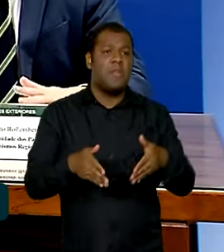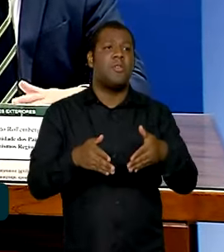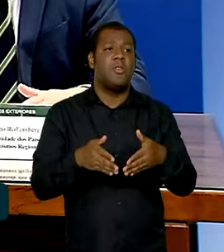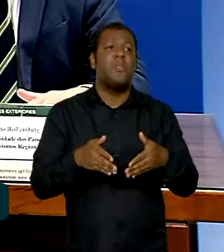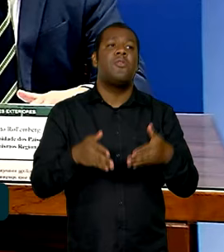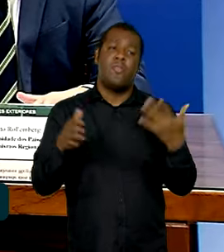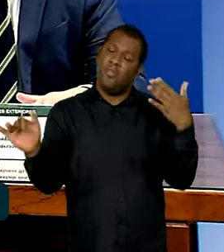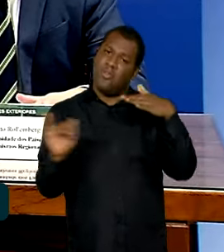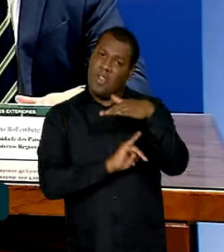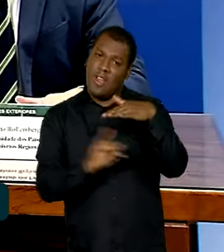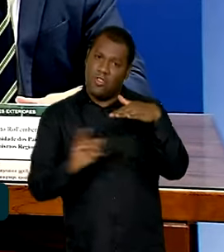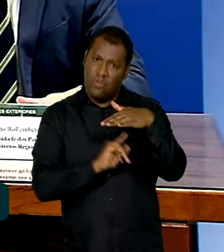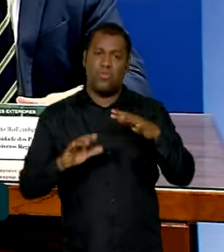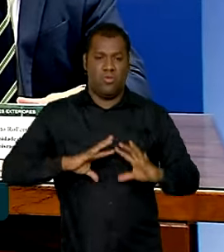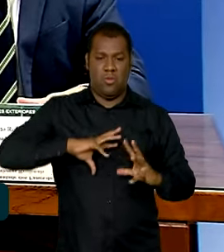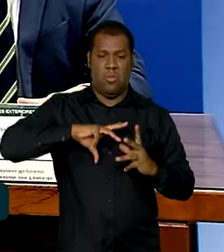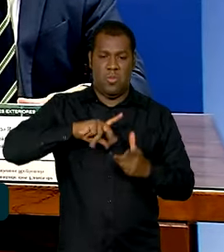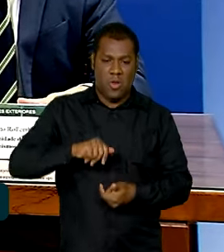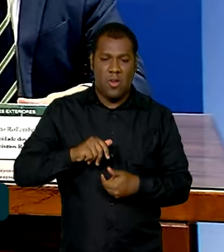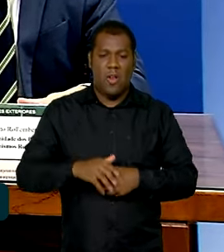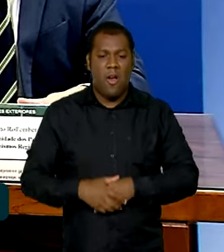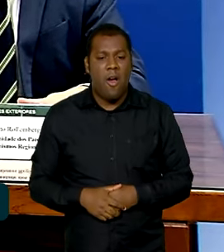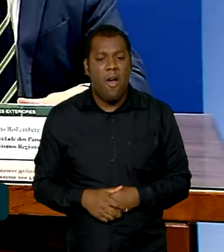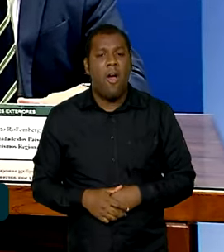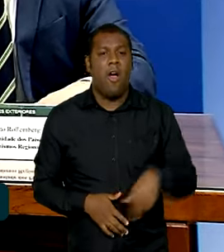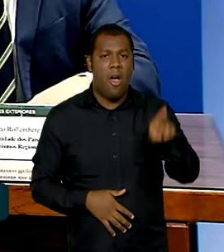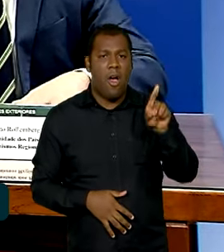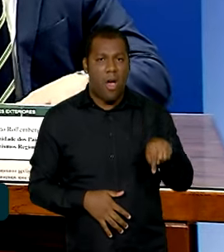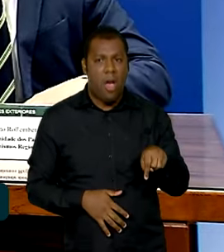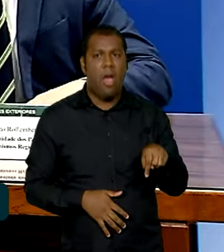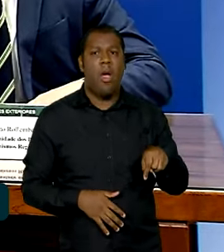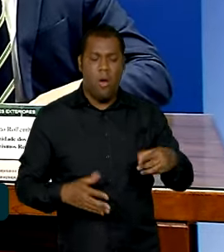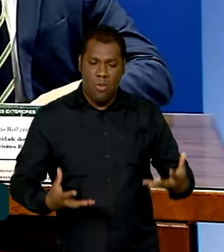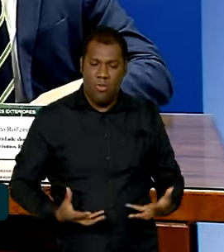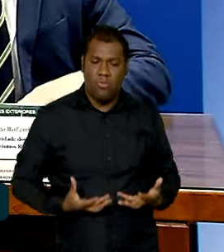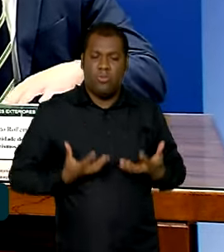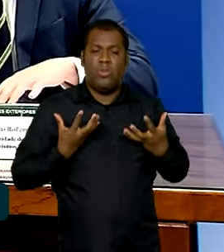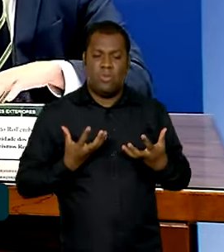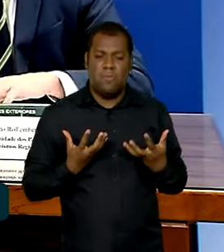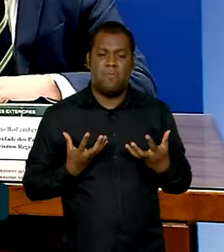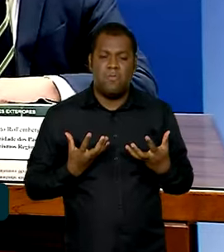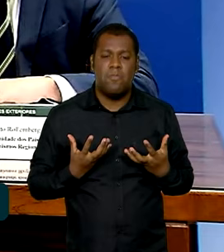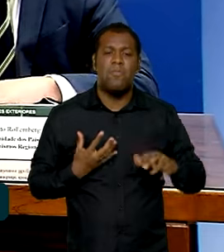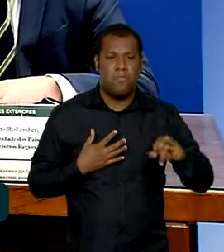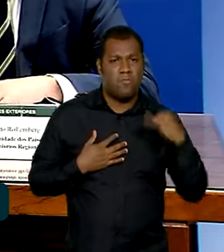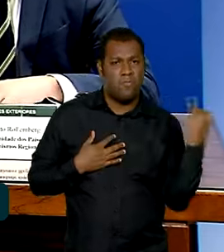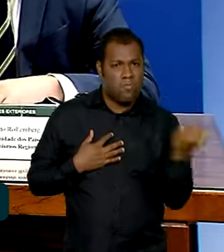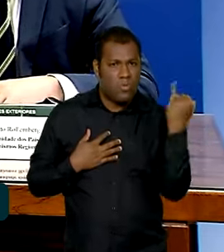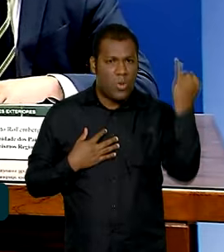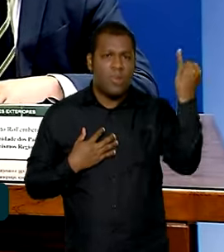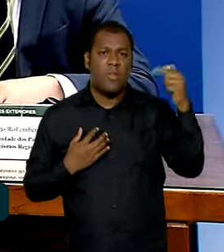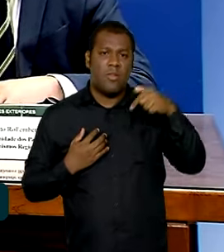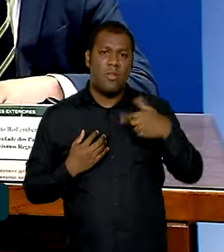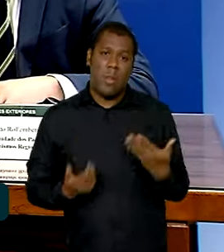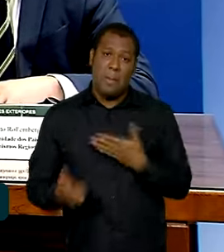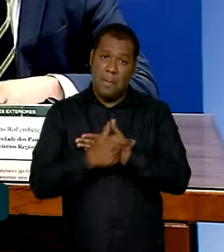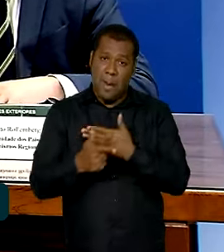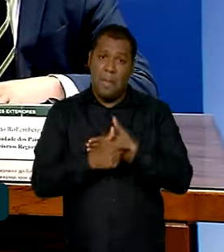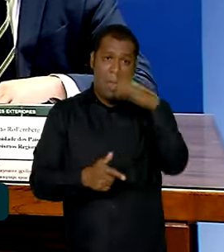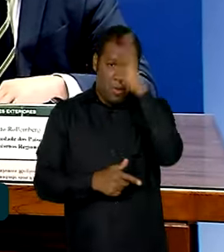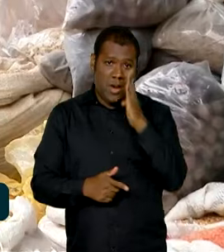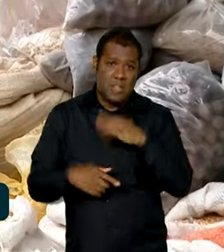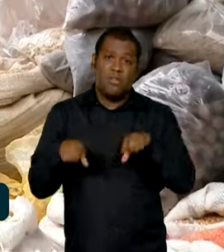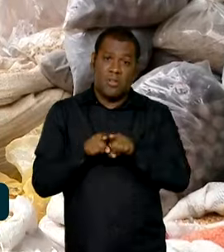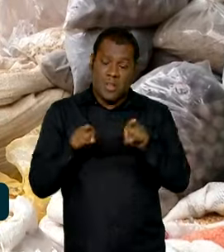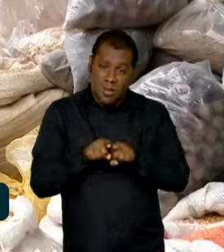organismos internacionais. Isso também é uma aspiração importante, não só do Brasil, mas também dos